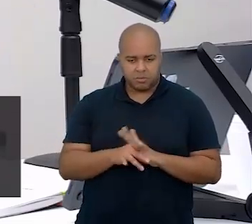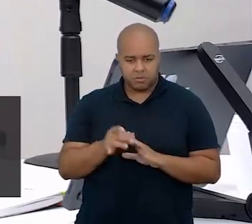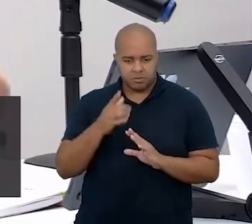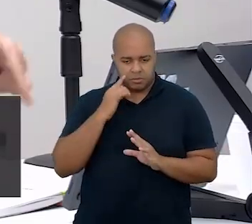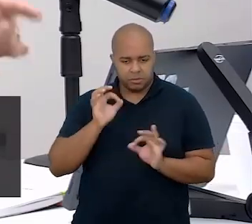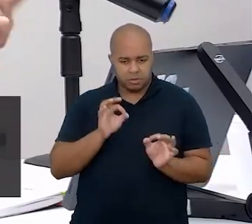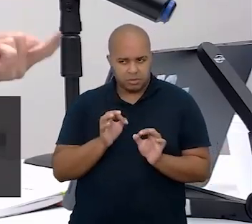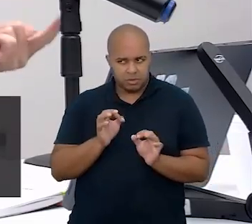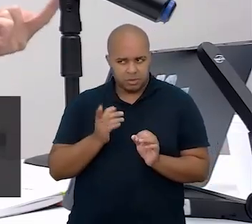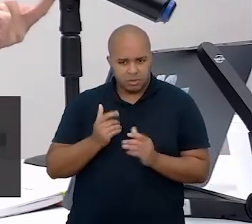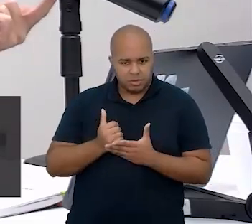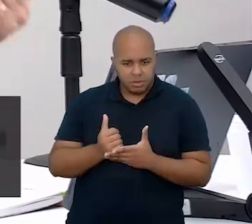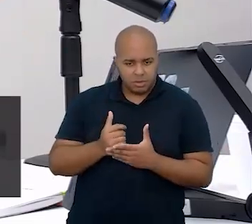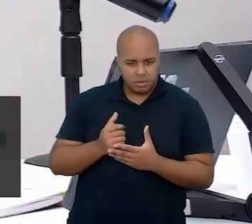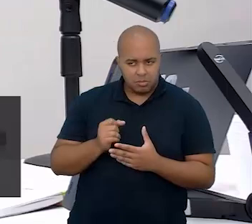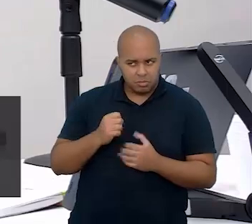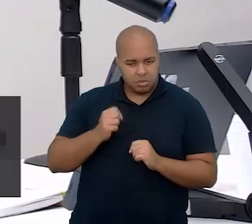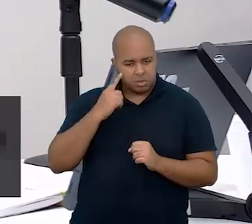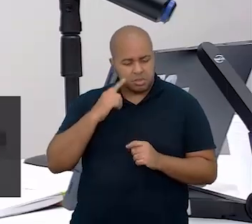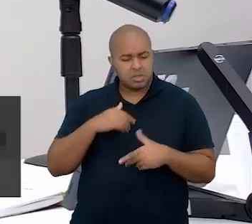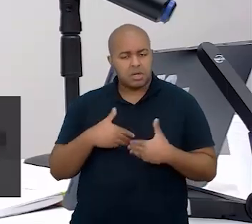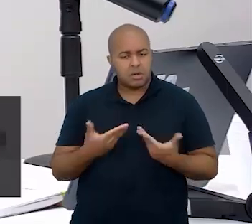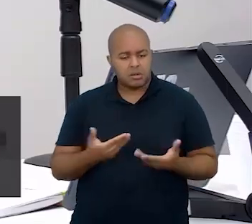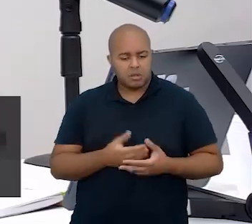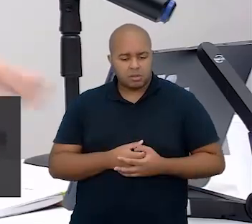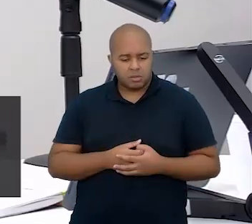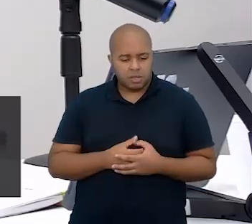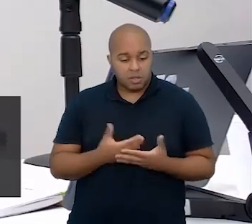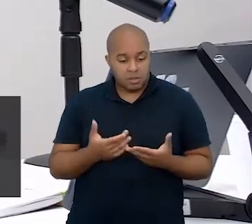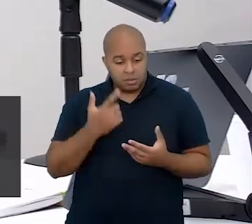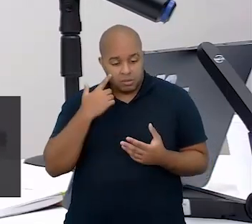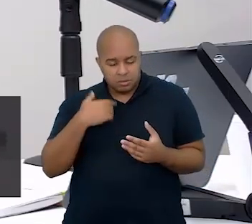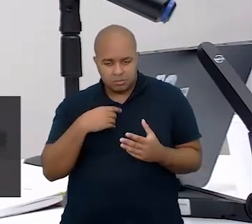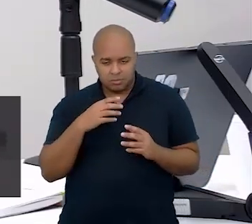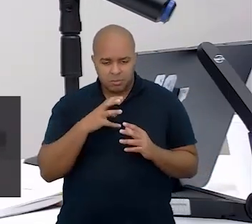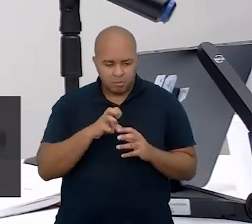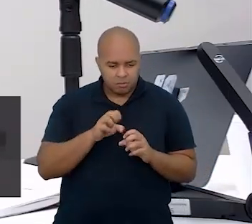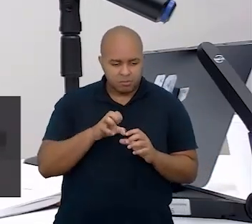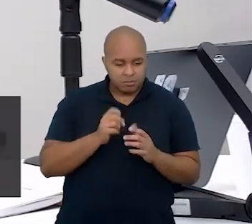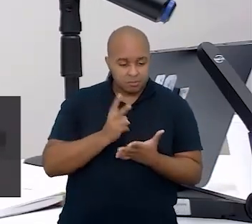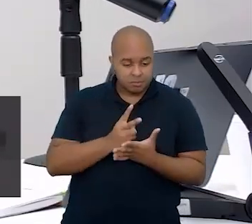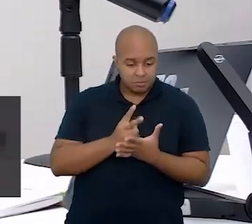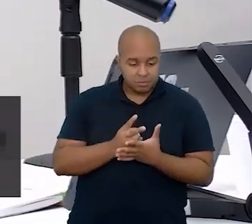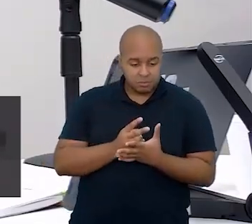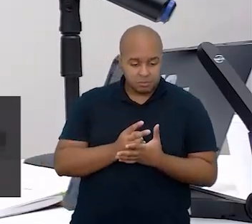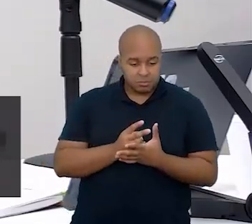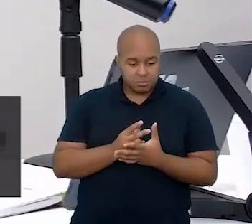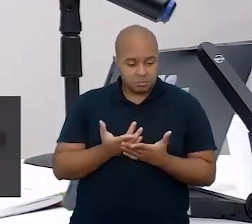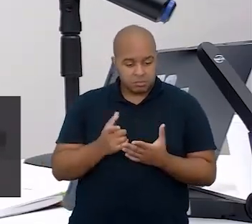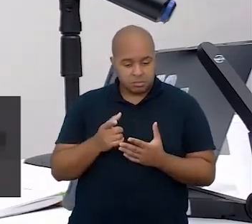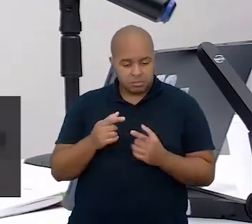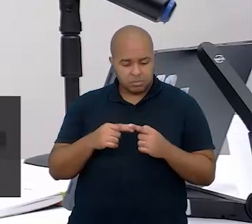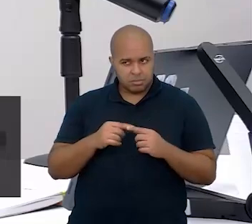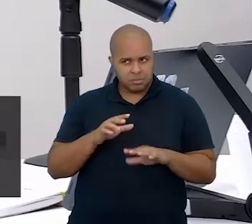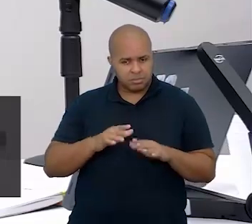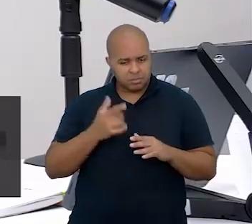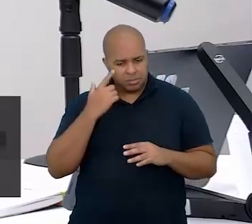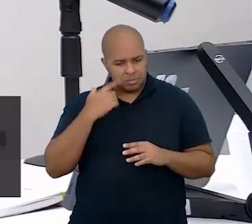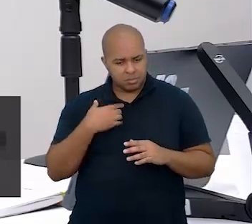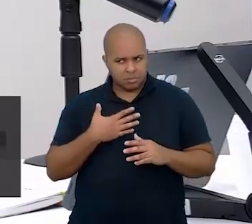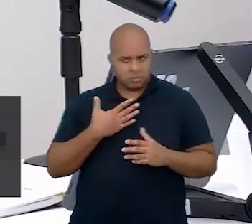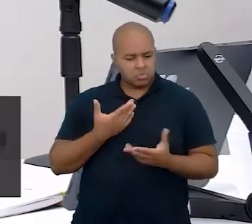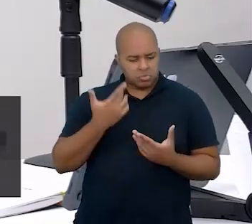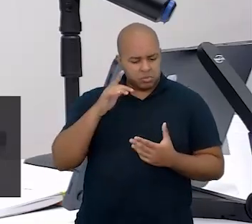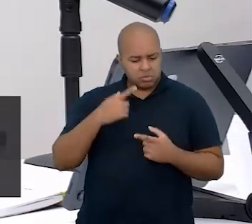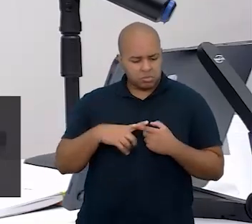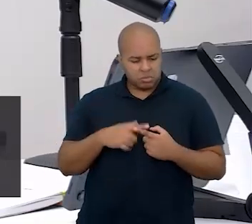Acabou-se o docinho. E agora? Agora, mastigue para sempre. Assustei-me. Não saberia